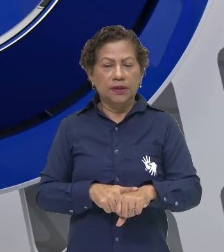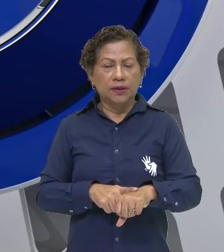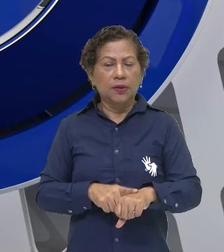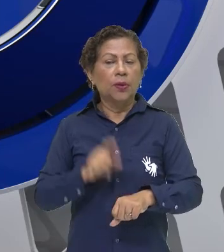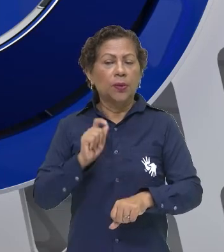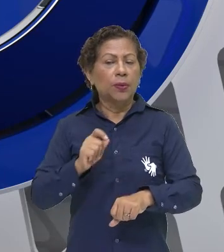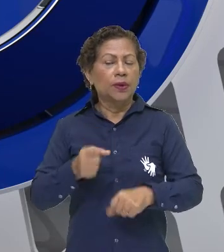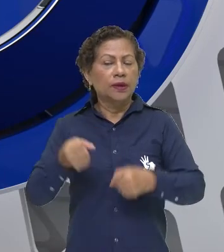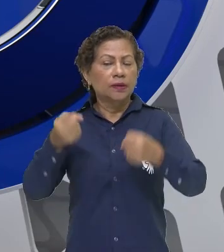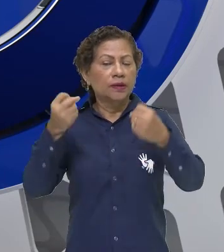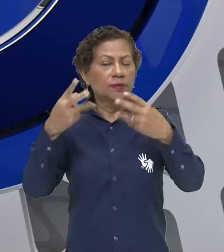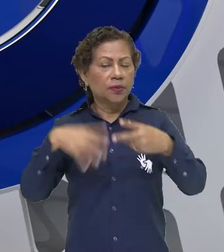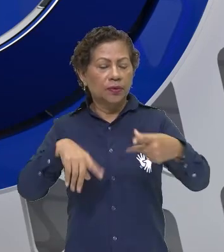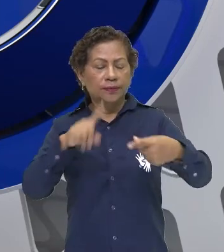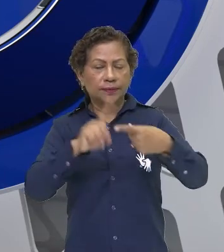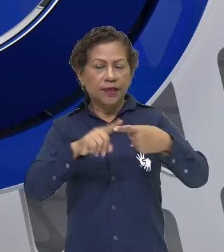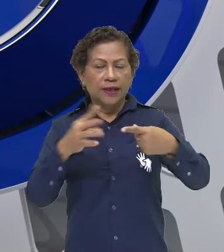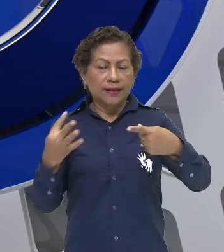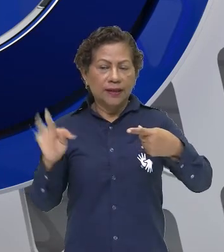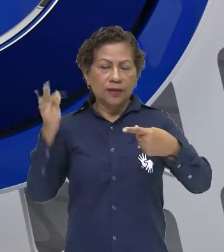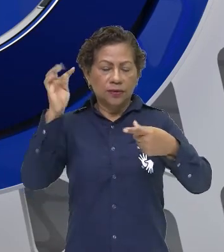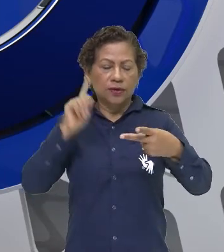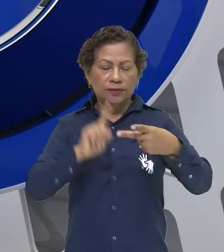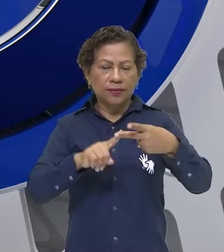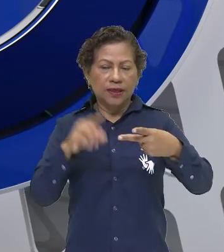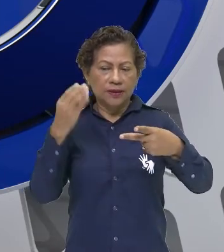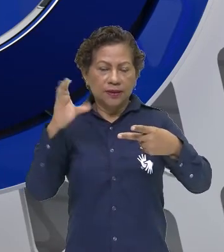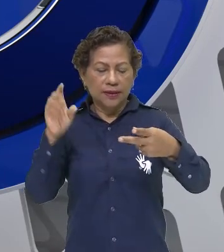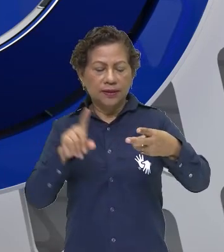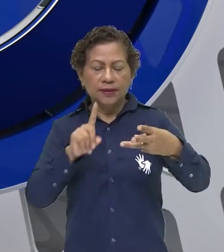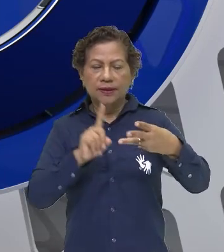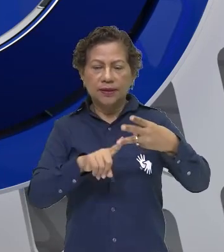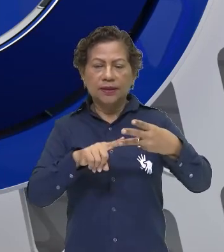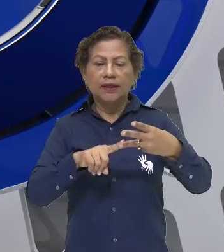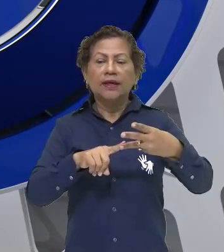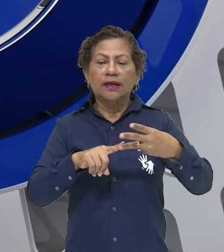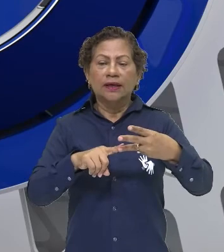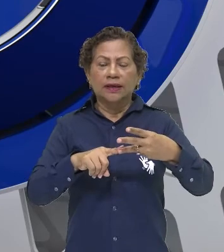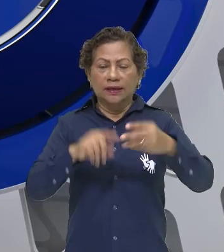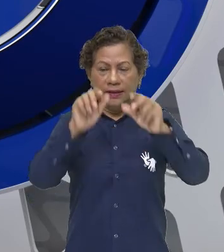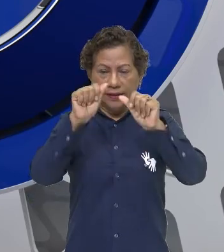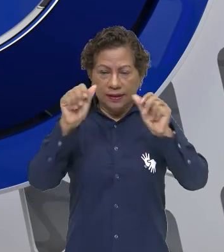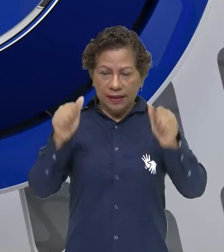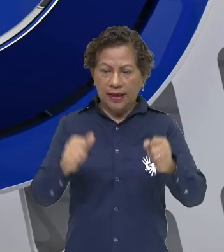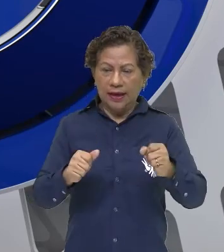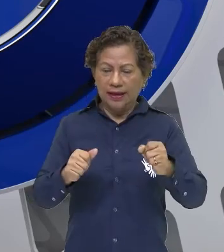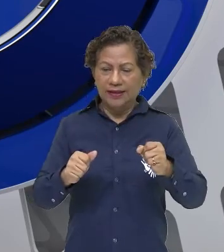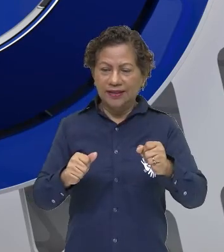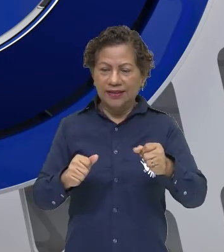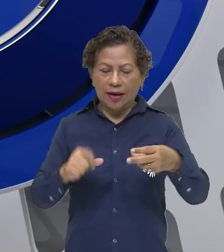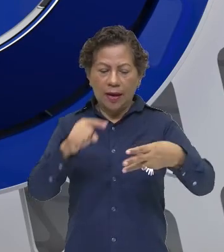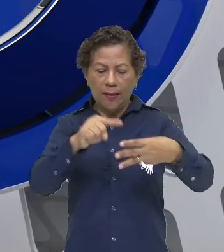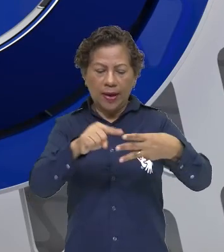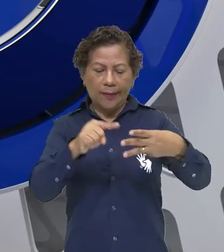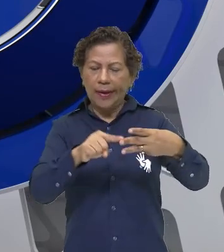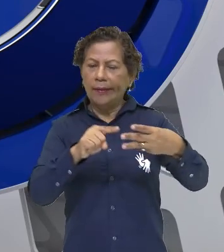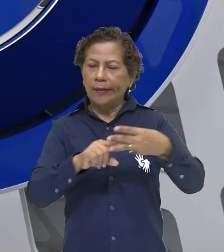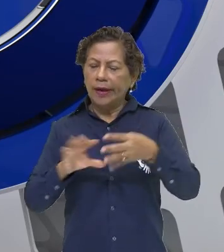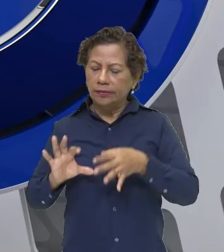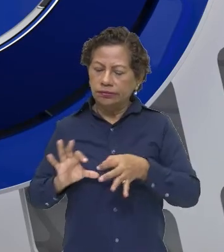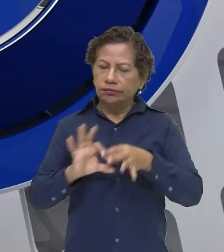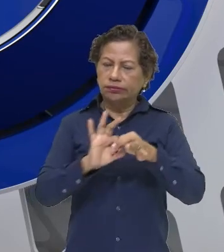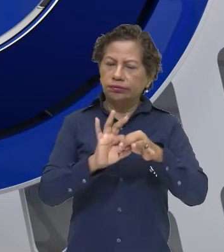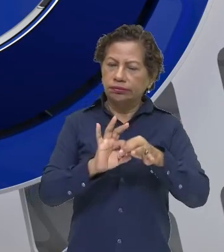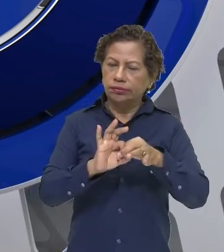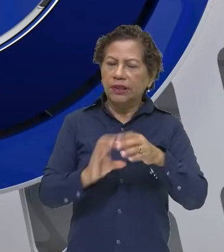tecnologia, a ciência e a arte, mais uma vez, de mãos dadas, criando essas